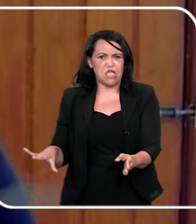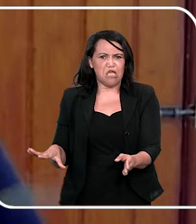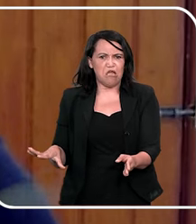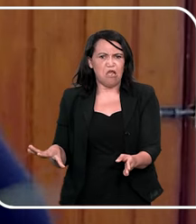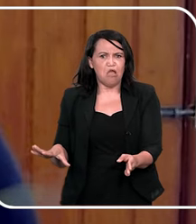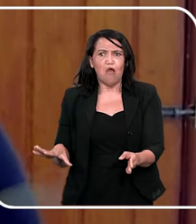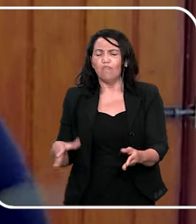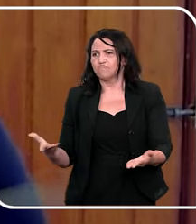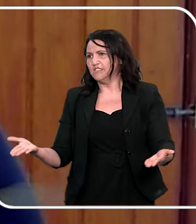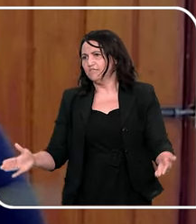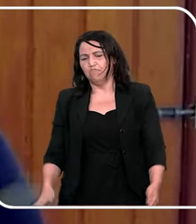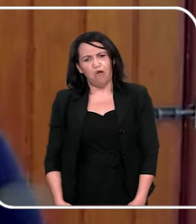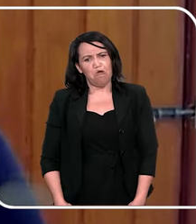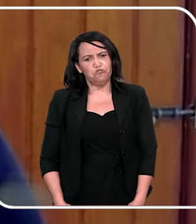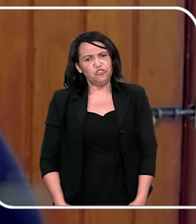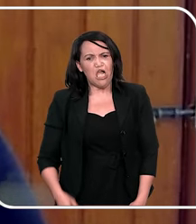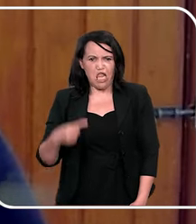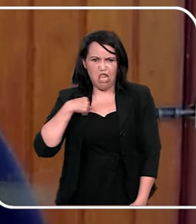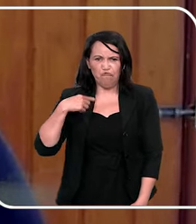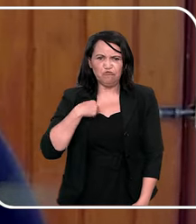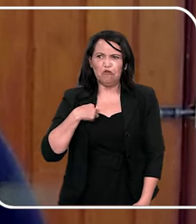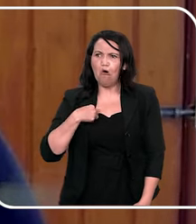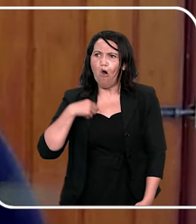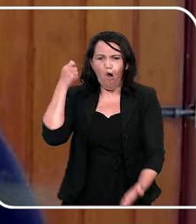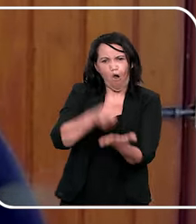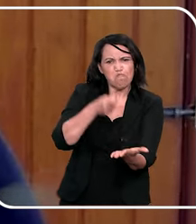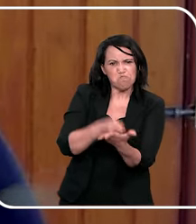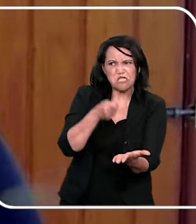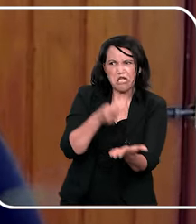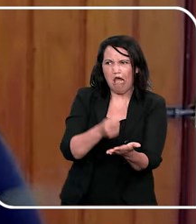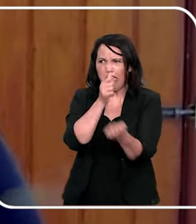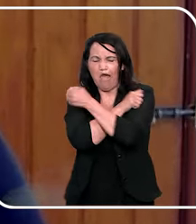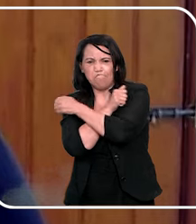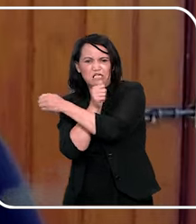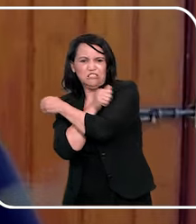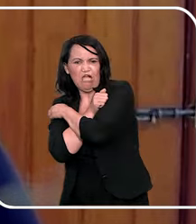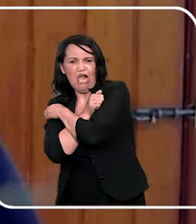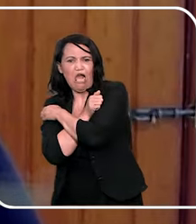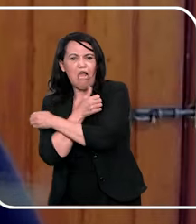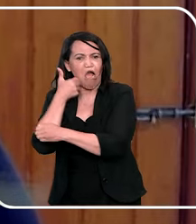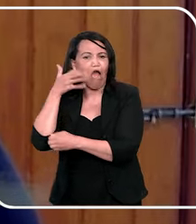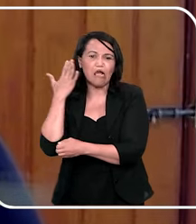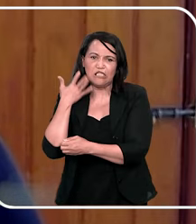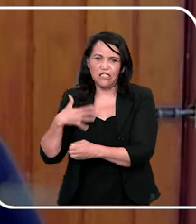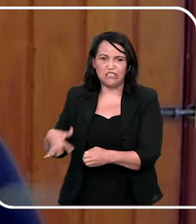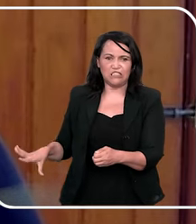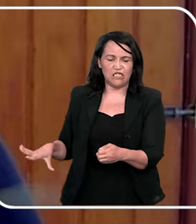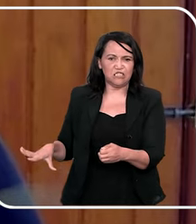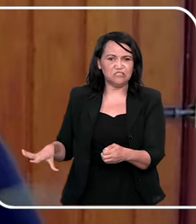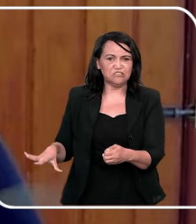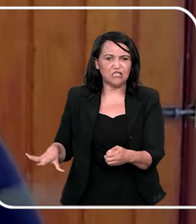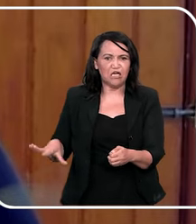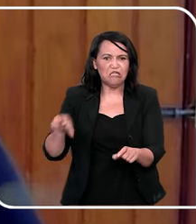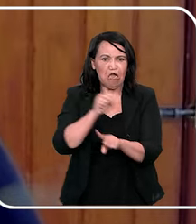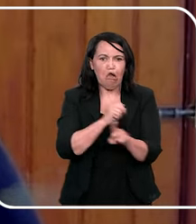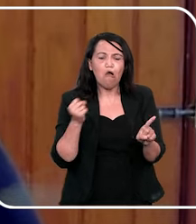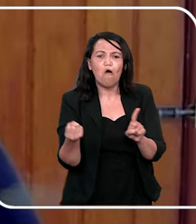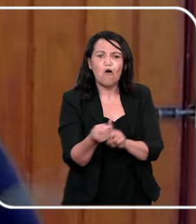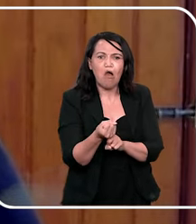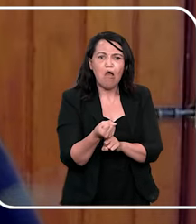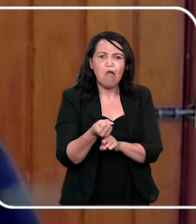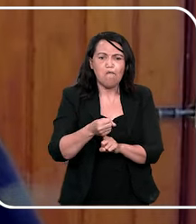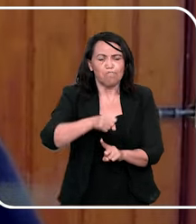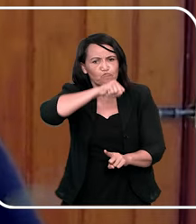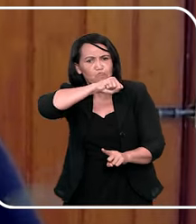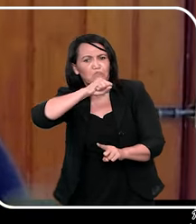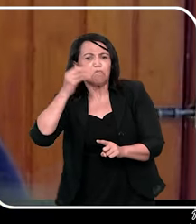Gente, eu sou obrigada a abraçar todo mundo com um encontro na rua como adulto, e por que quando um menino chega num evento social da sua família ele é obrigado a abraçar e